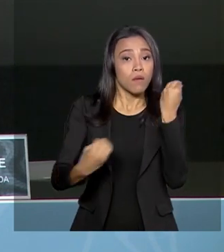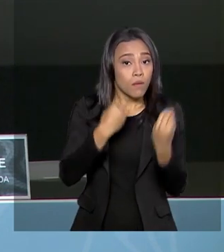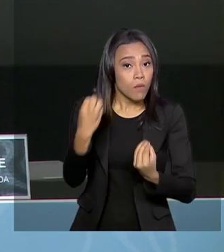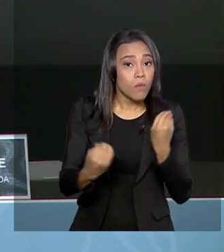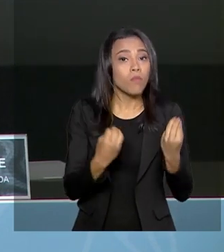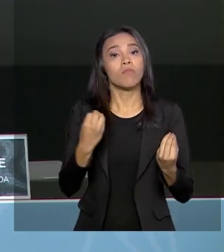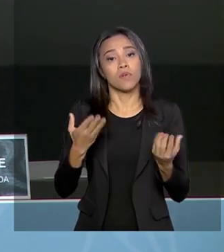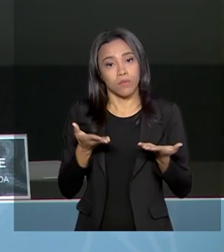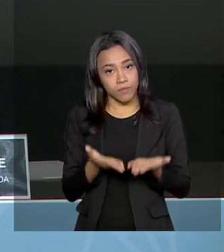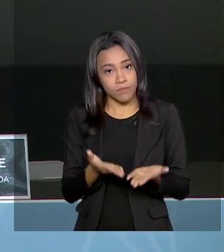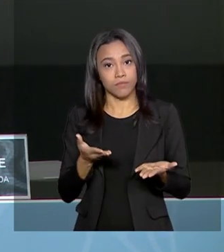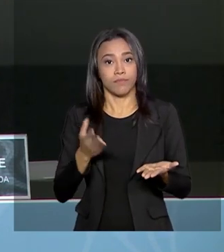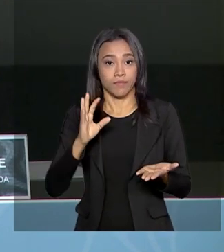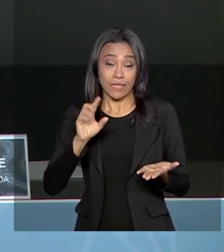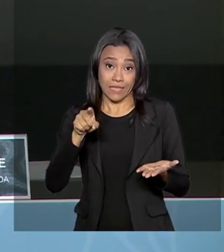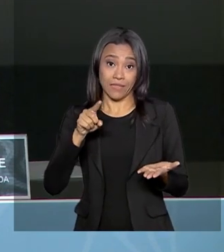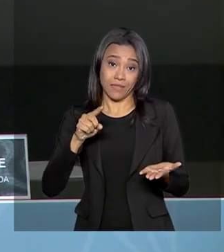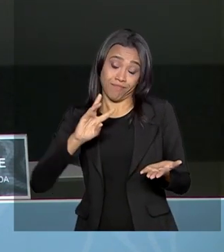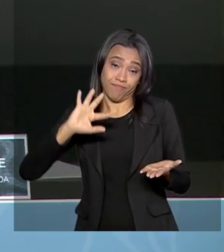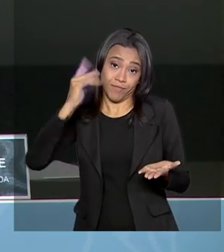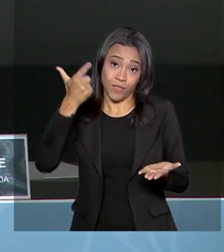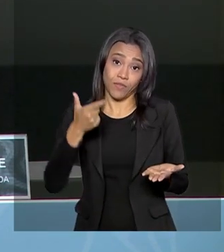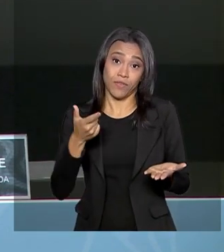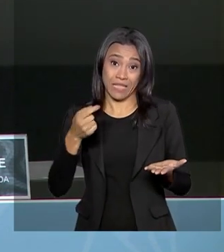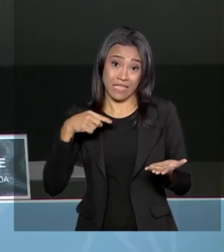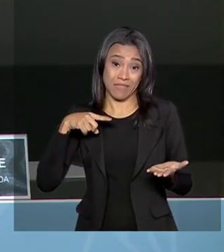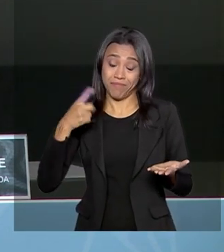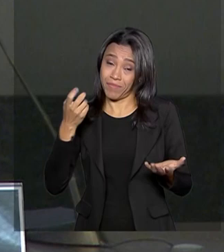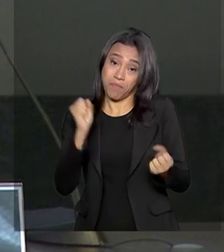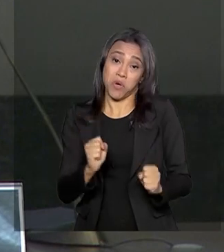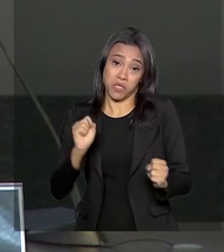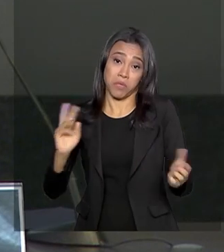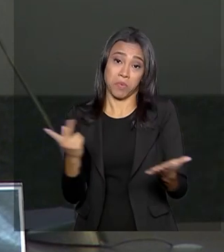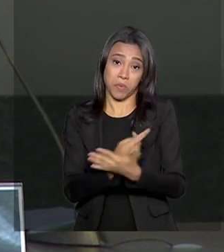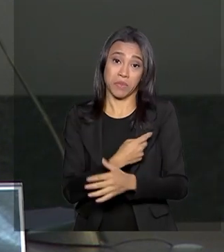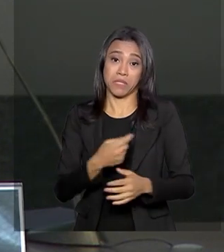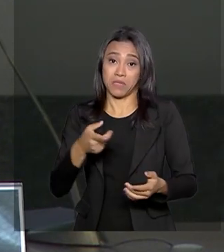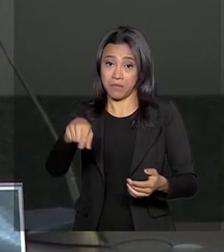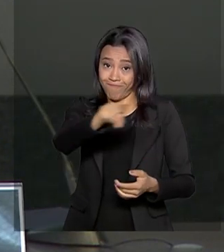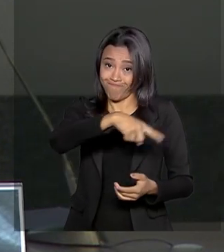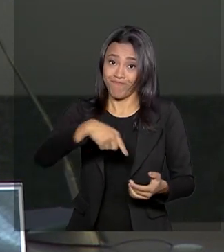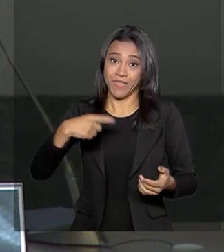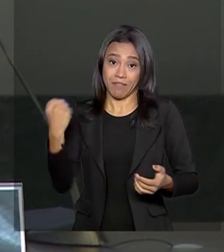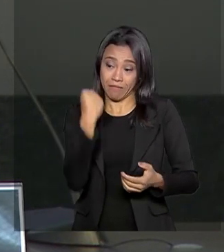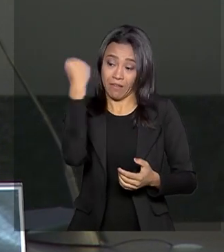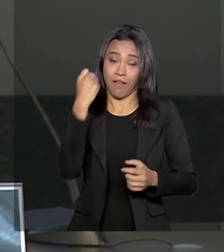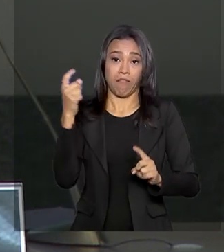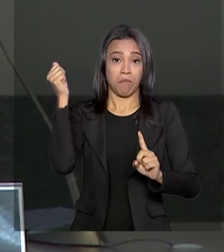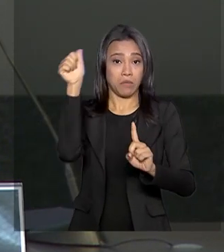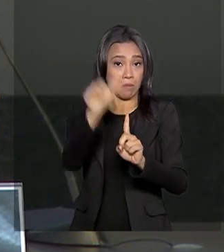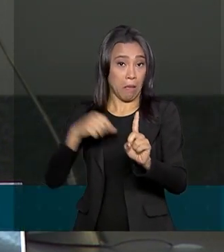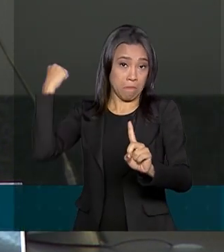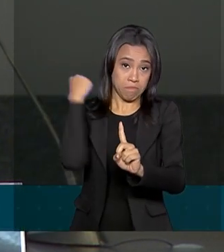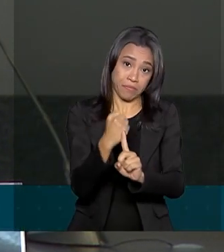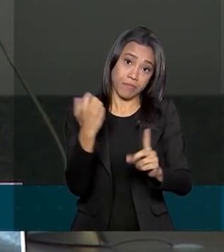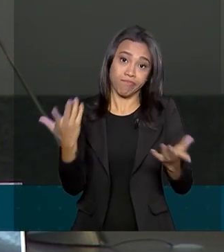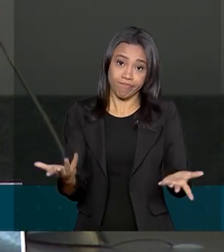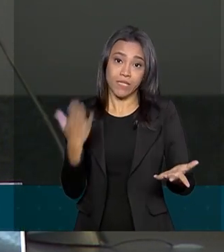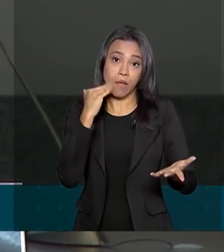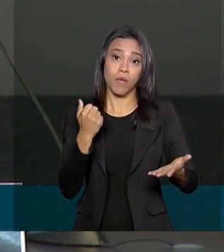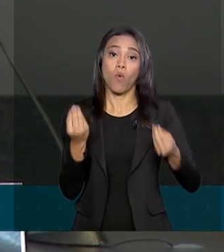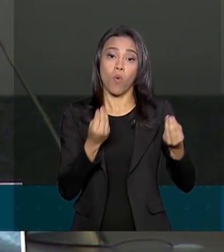resultar em mutilação ou em homicídio ou em feminicídio. O ministro da Justiça e Segurança Pública, Sérgio Moro,